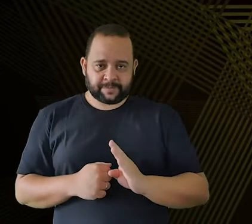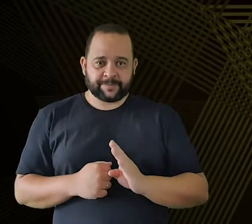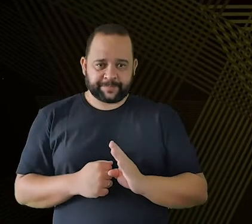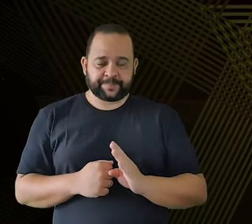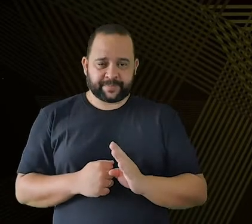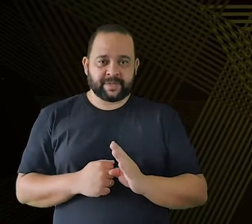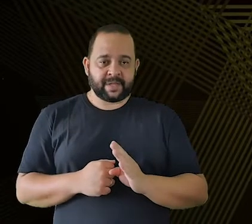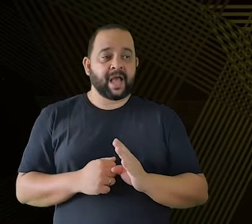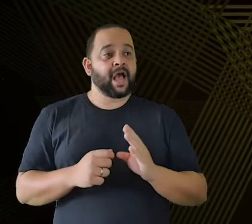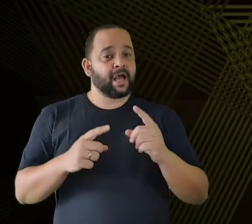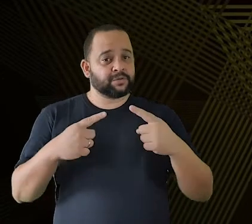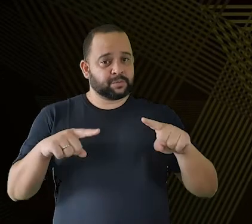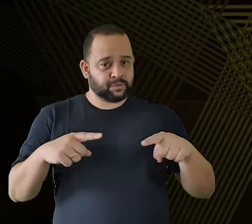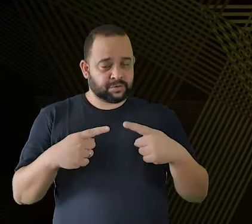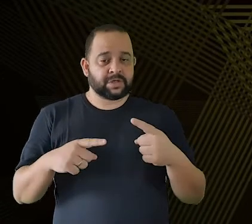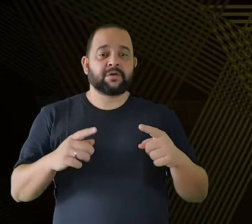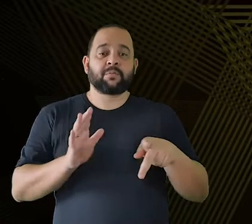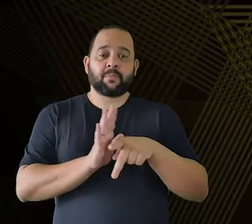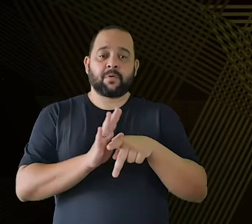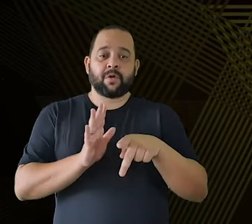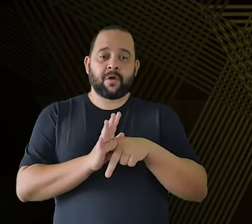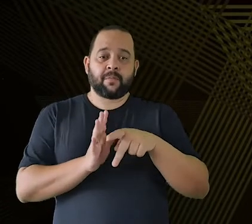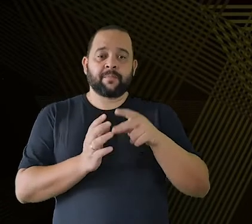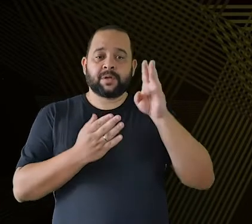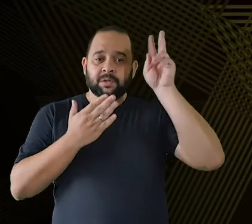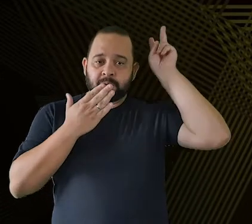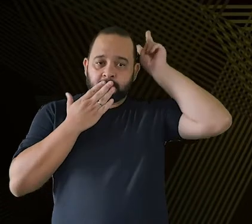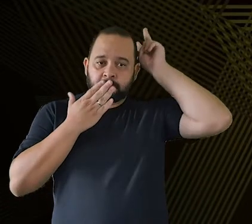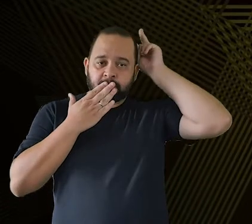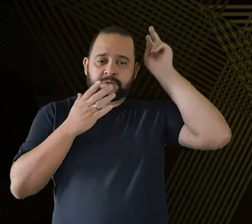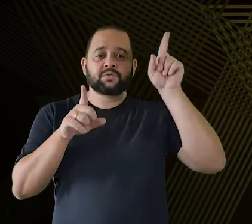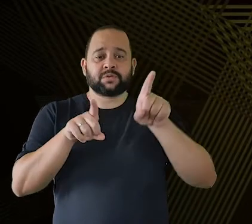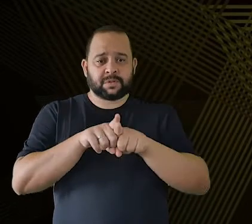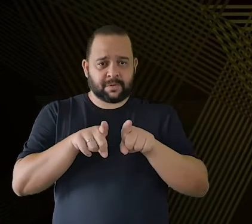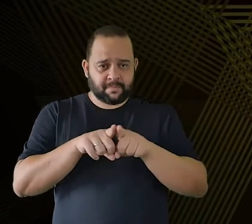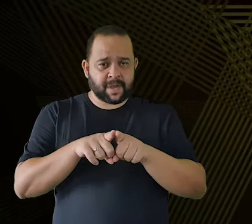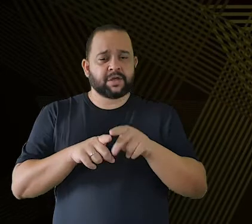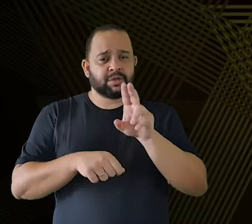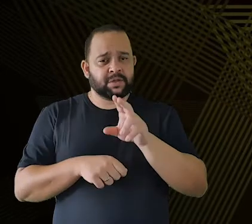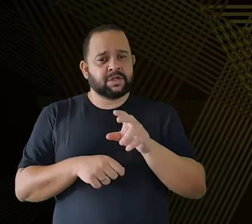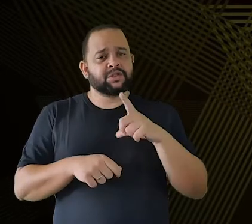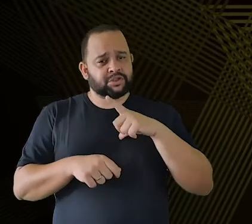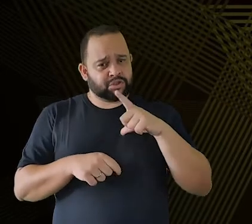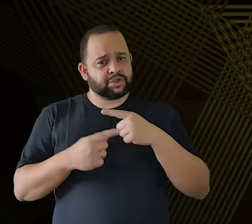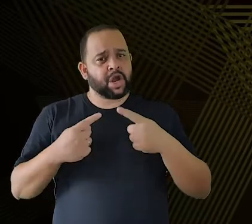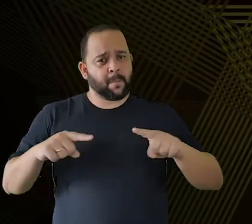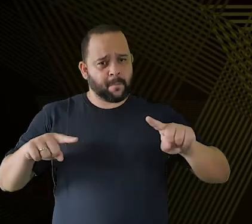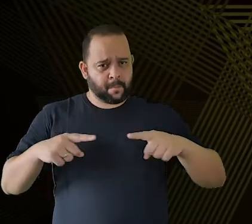catequização, a catequese dos índios era feita através de música. José de Anchieta